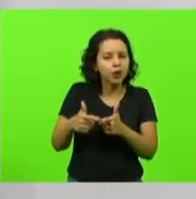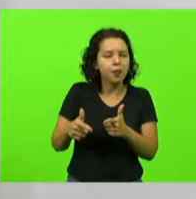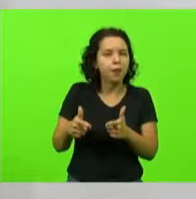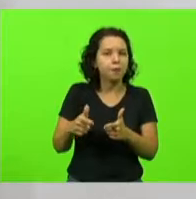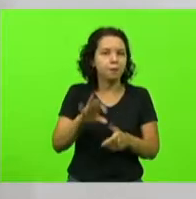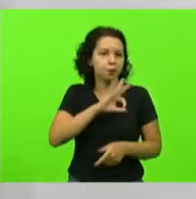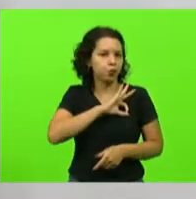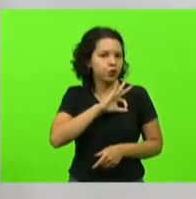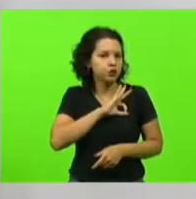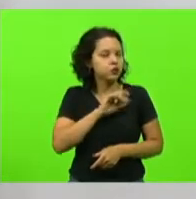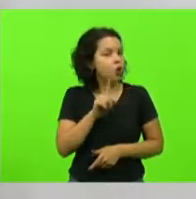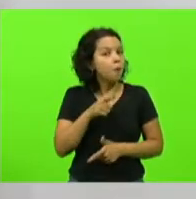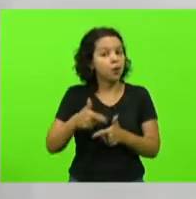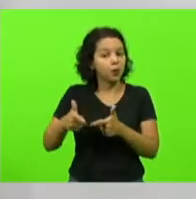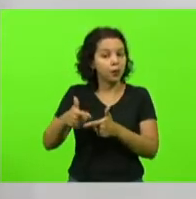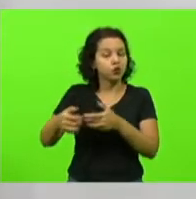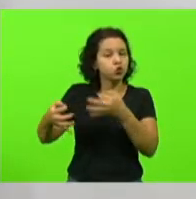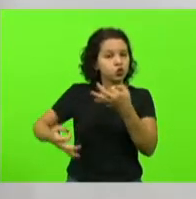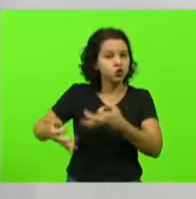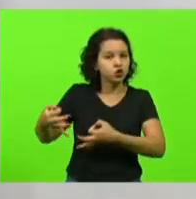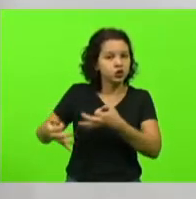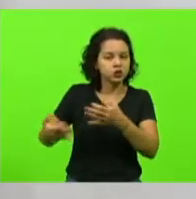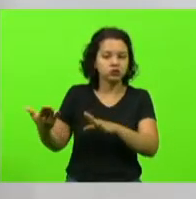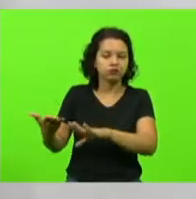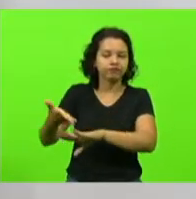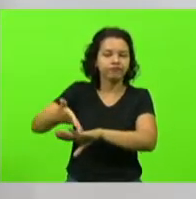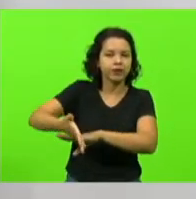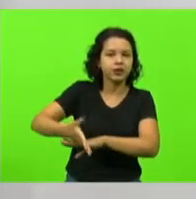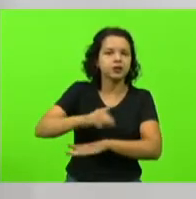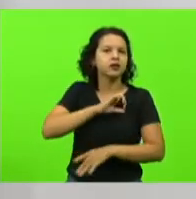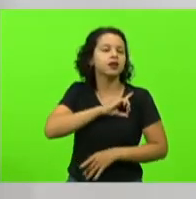problema da justiça, e ele é conduzido a uma delegacia,